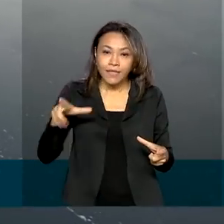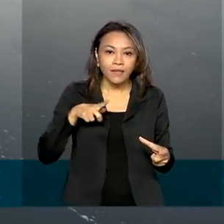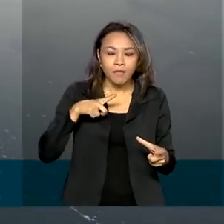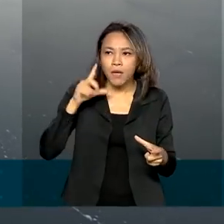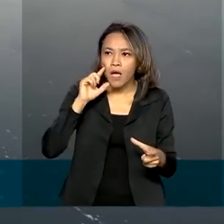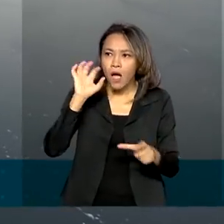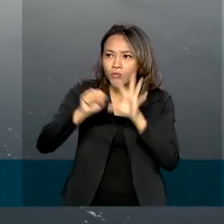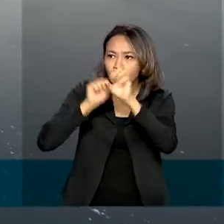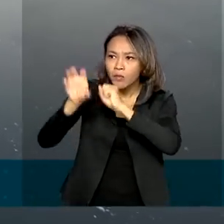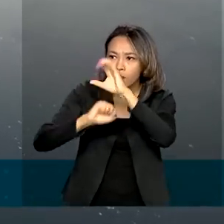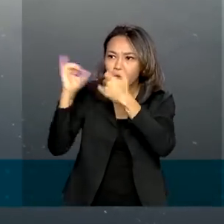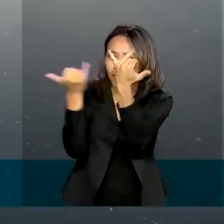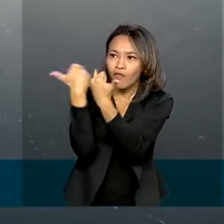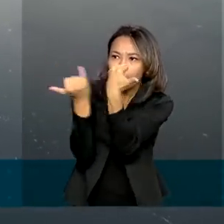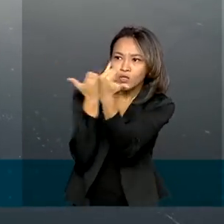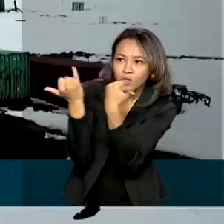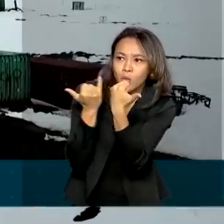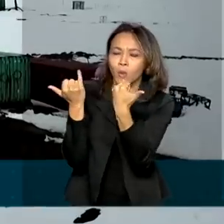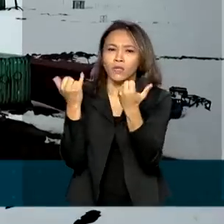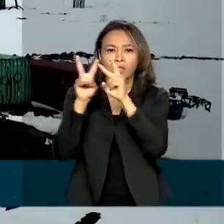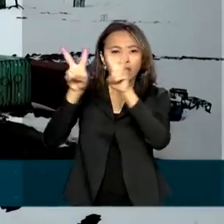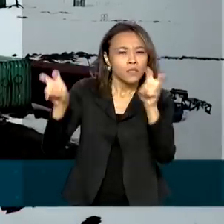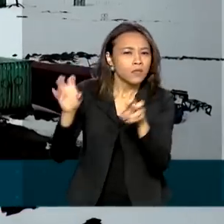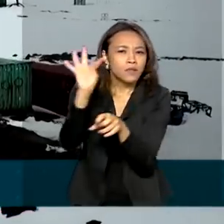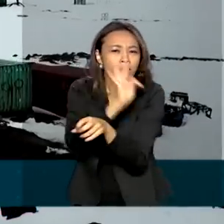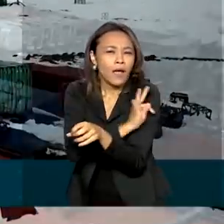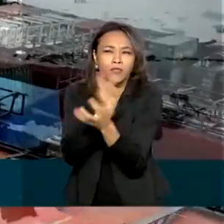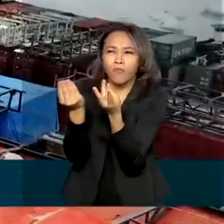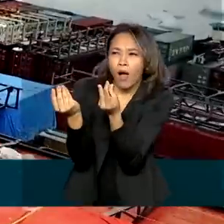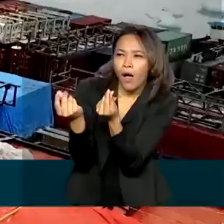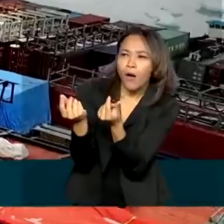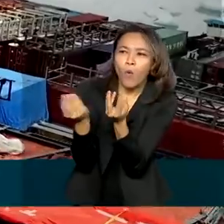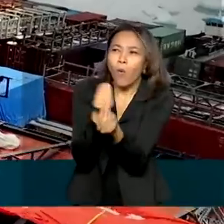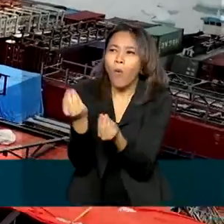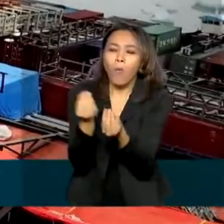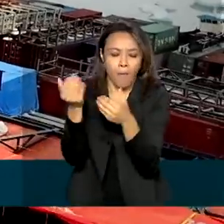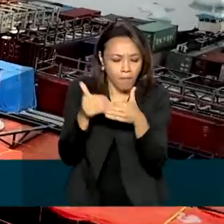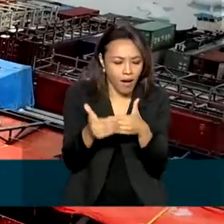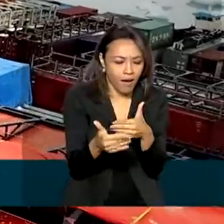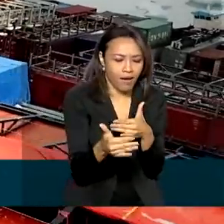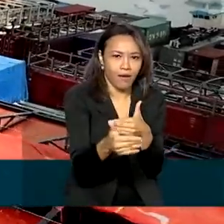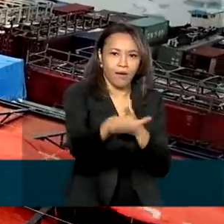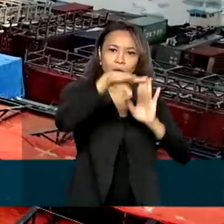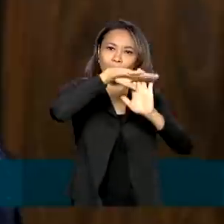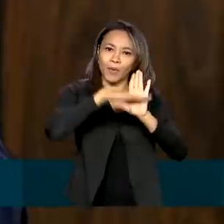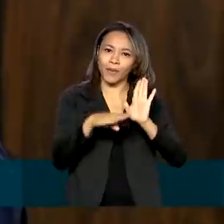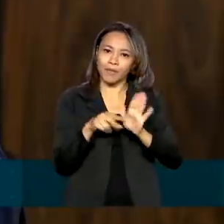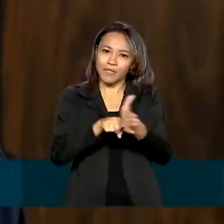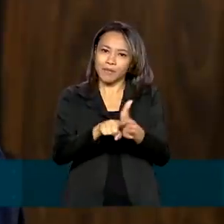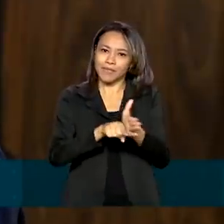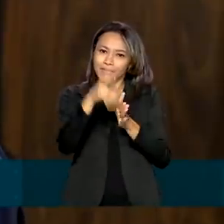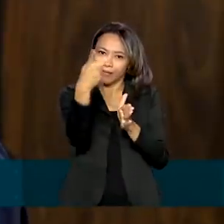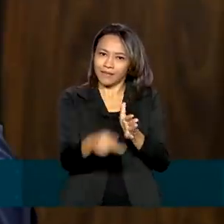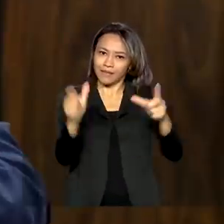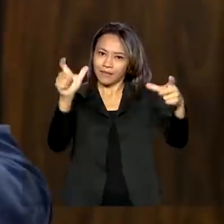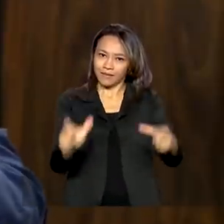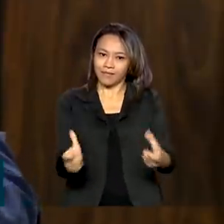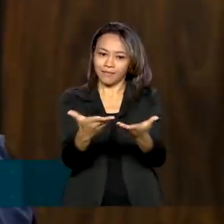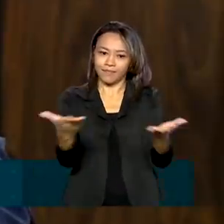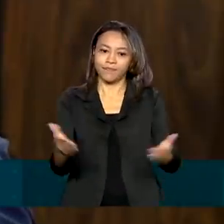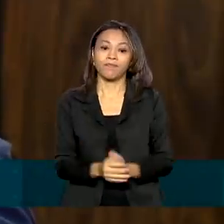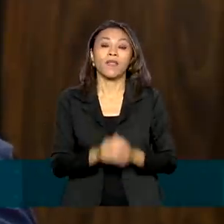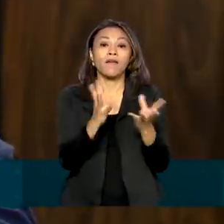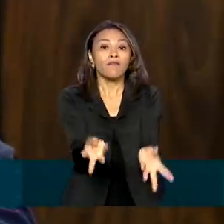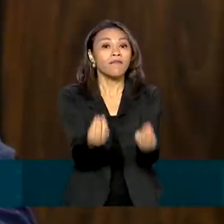informações e subsídios técnicos para a atuação do Programa Antártico Brasileiro. Vai dar ao país não só o